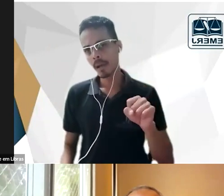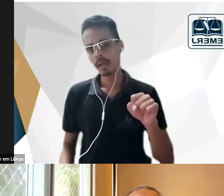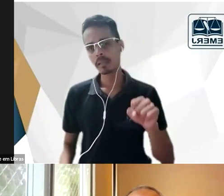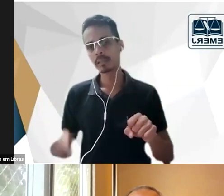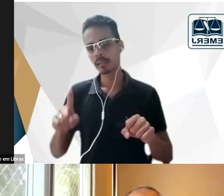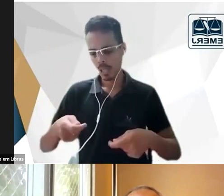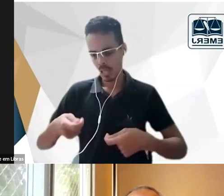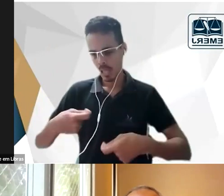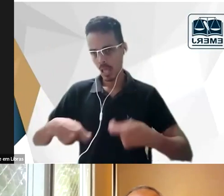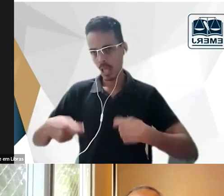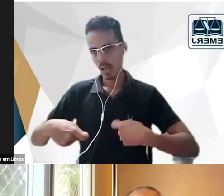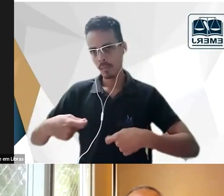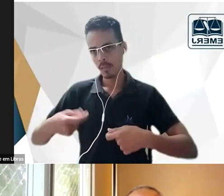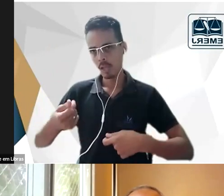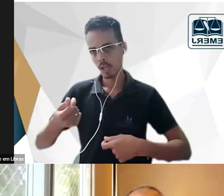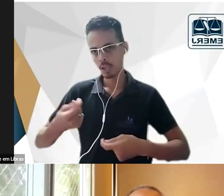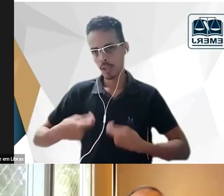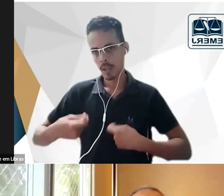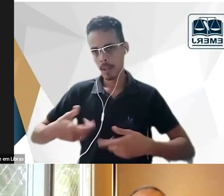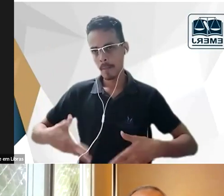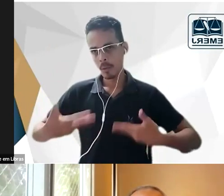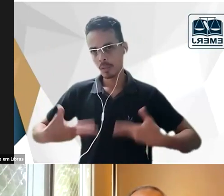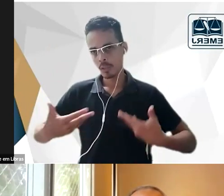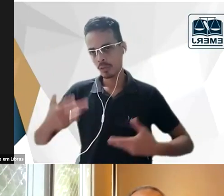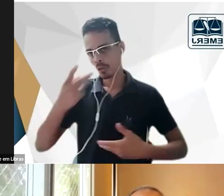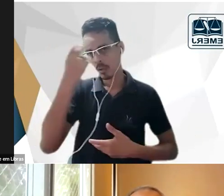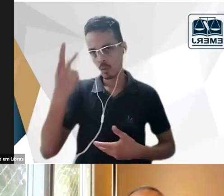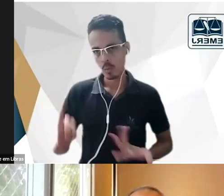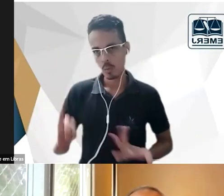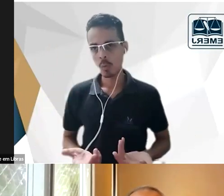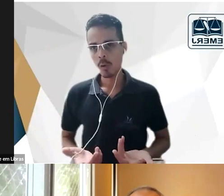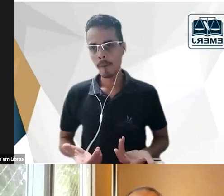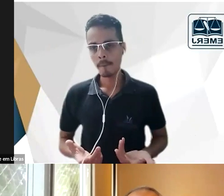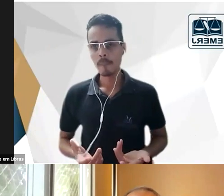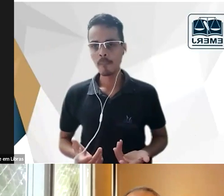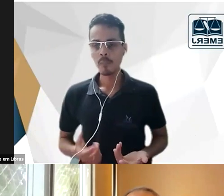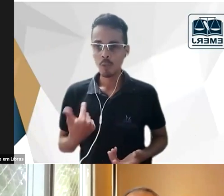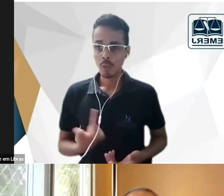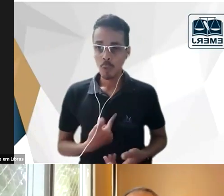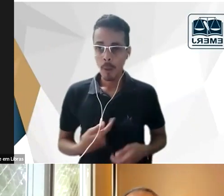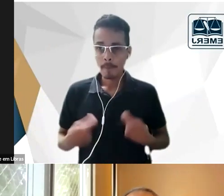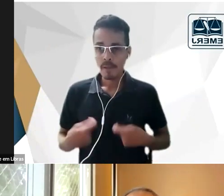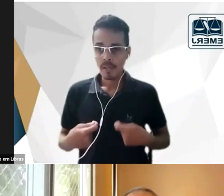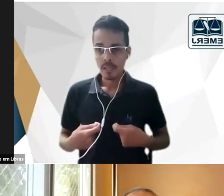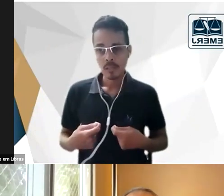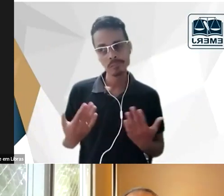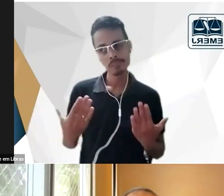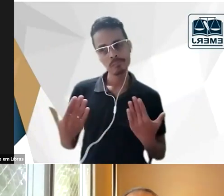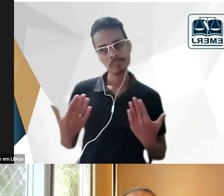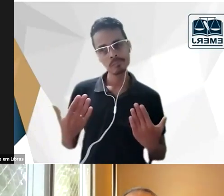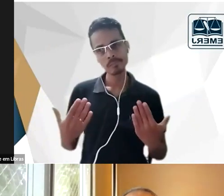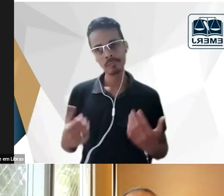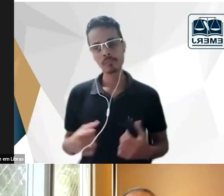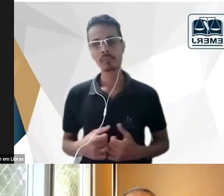capital que move as pessoas e que a gente sempre tem que desconfiar das coisas e acho que Tobias